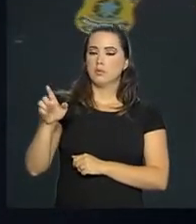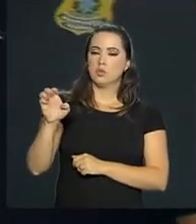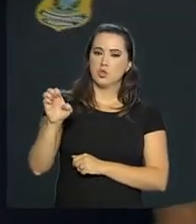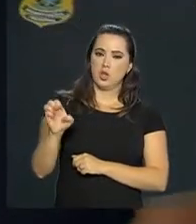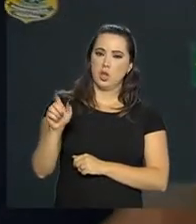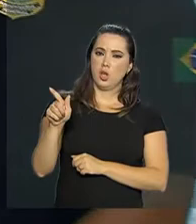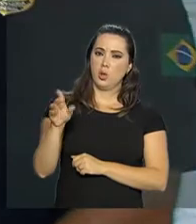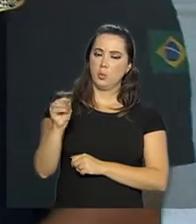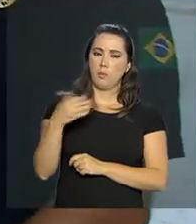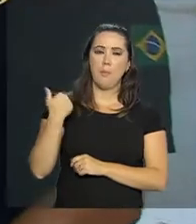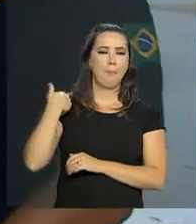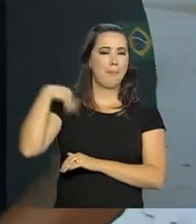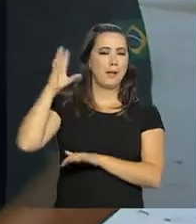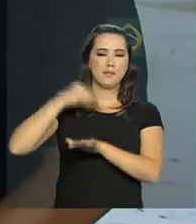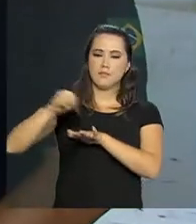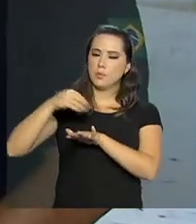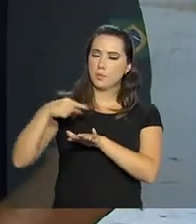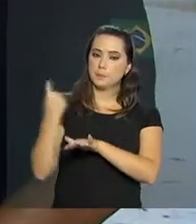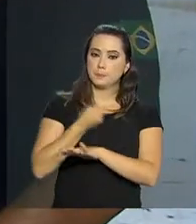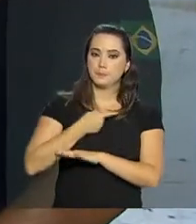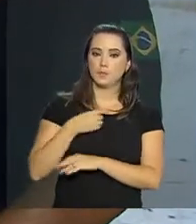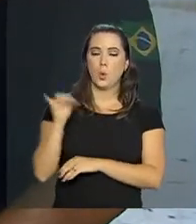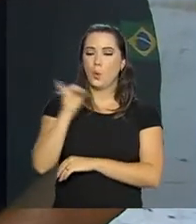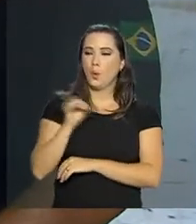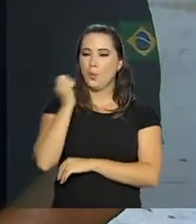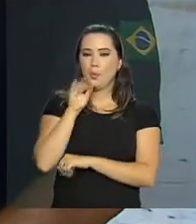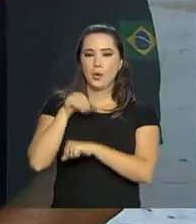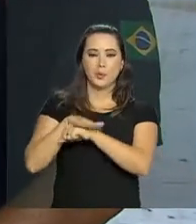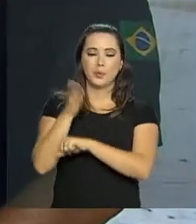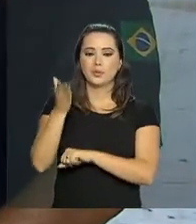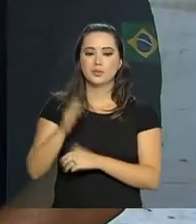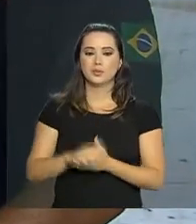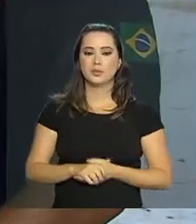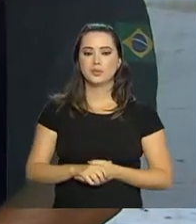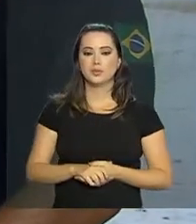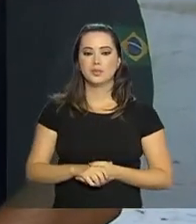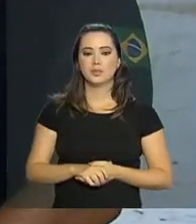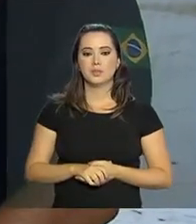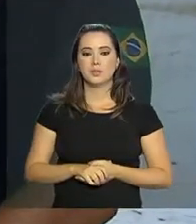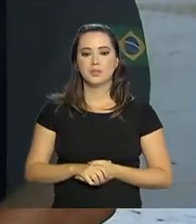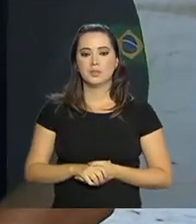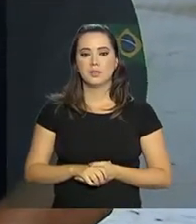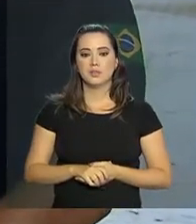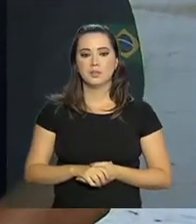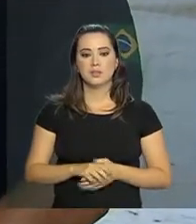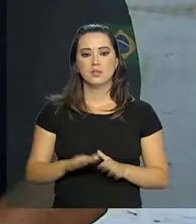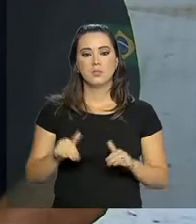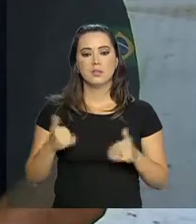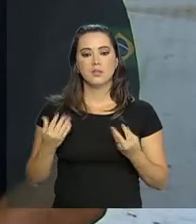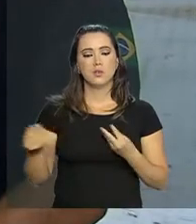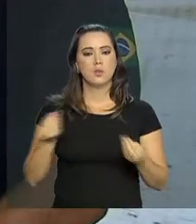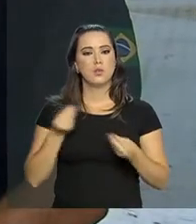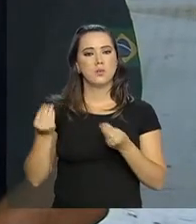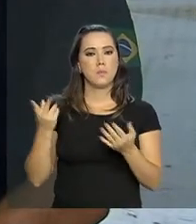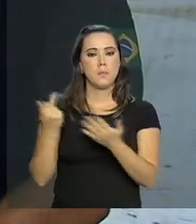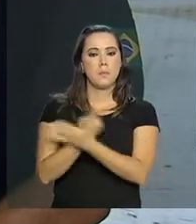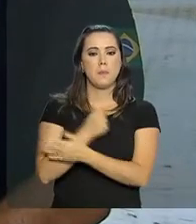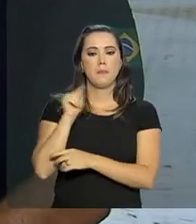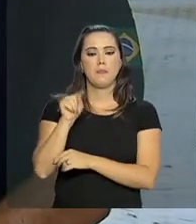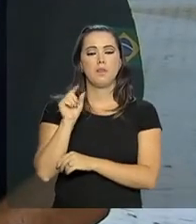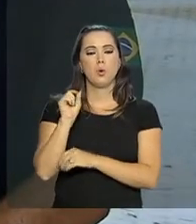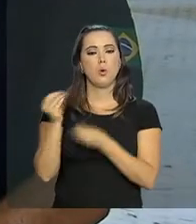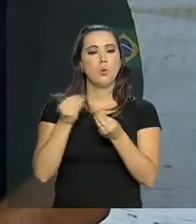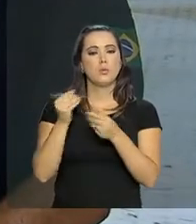tem mais informações para a gente. Olá, Diego, boa noite. Boa noite. Como que vai funcionar aí a